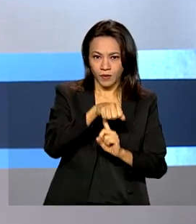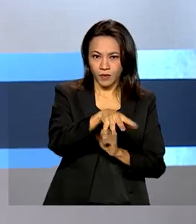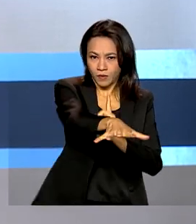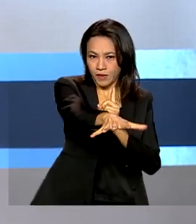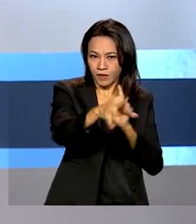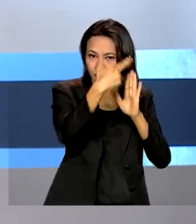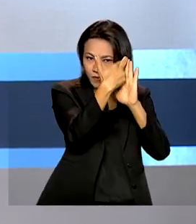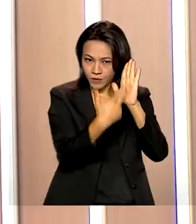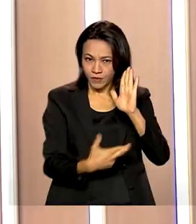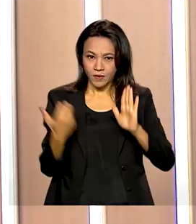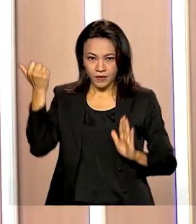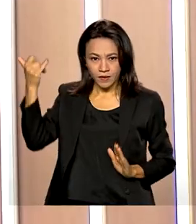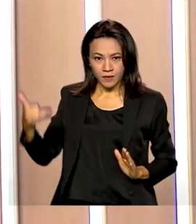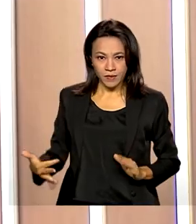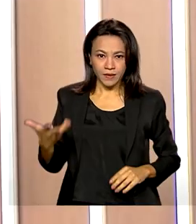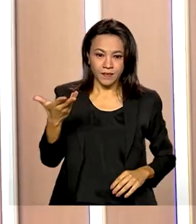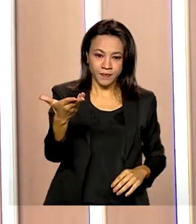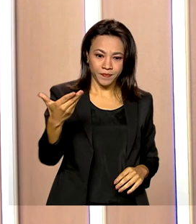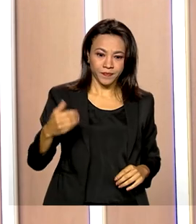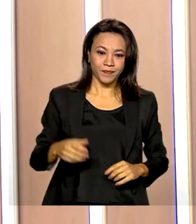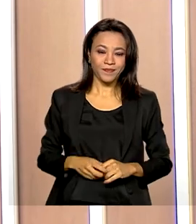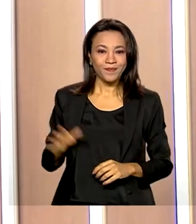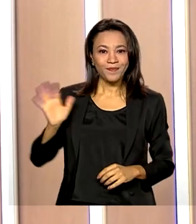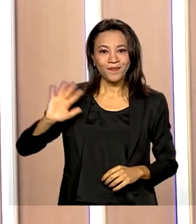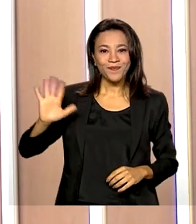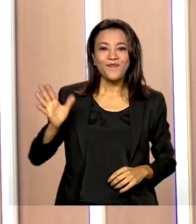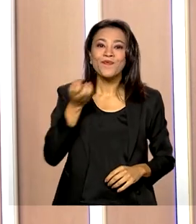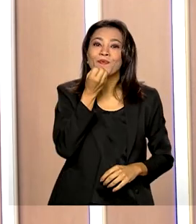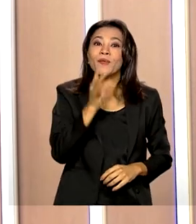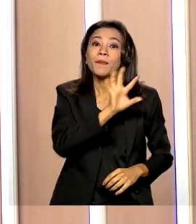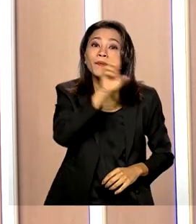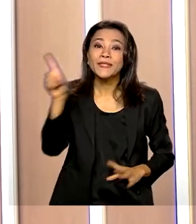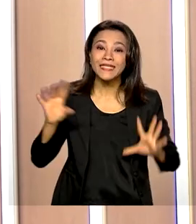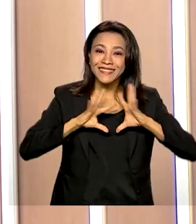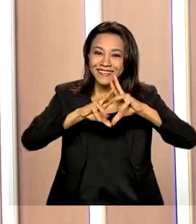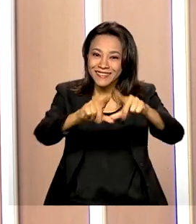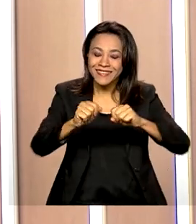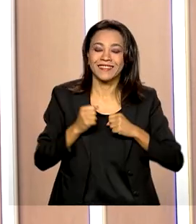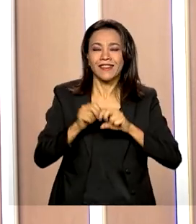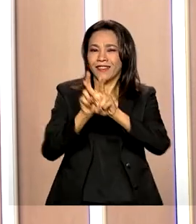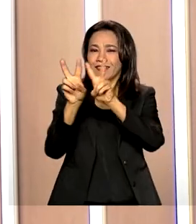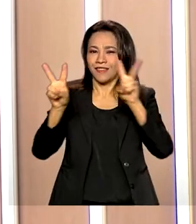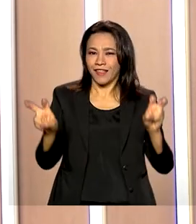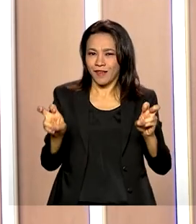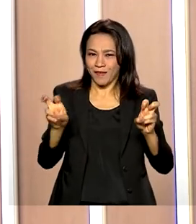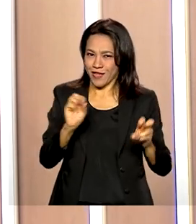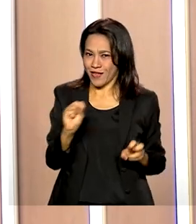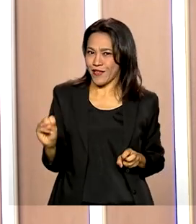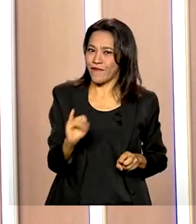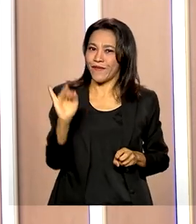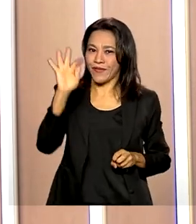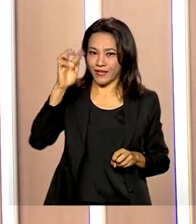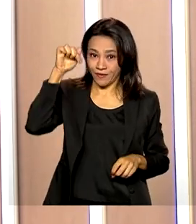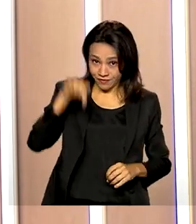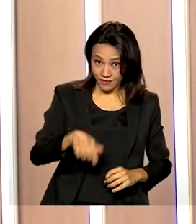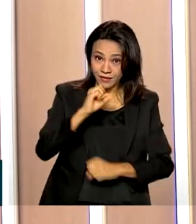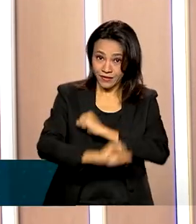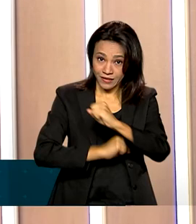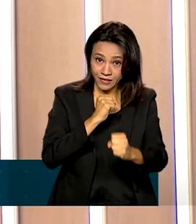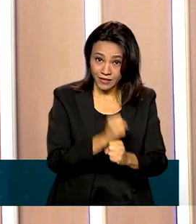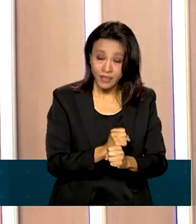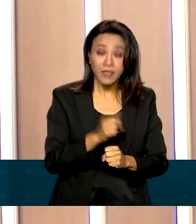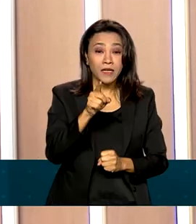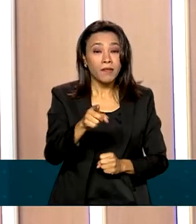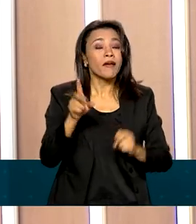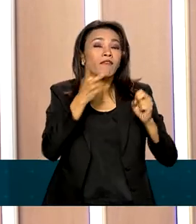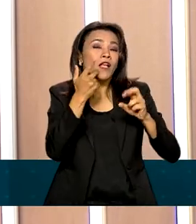Ricardo Caldas. Olá, bom dia a todos. O nosso tema de hoje é a inflação de 2022. E para tratar